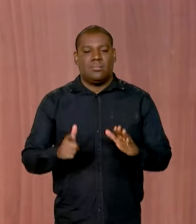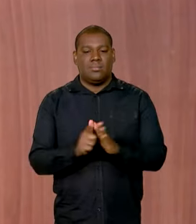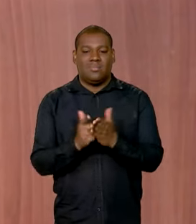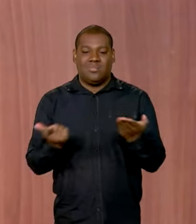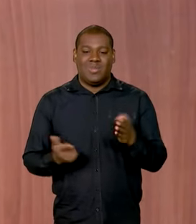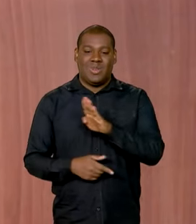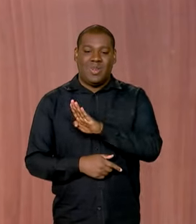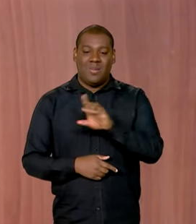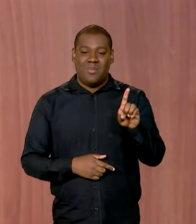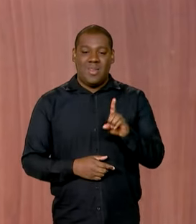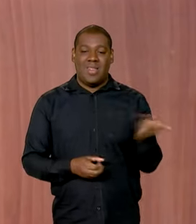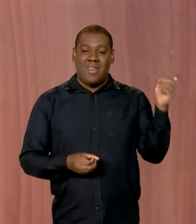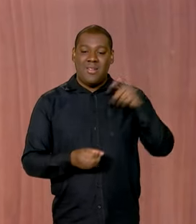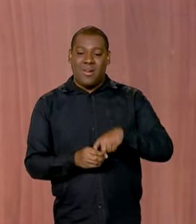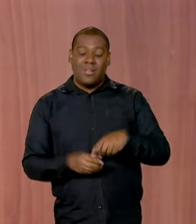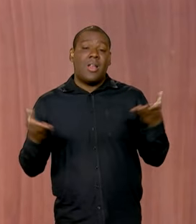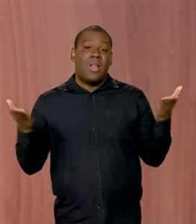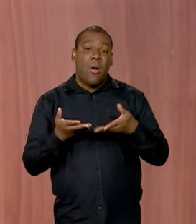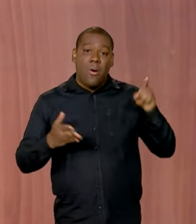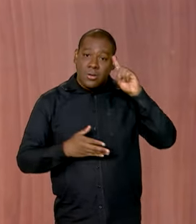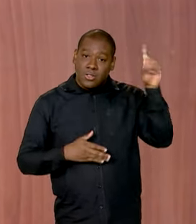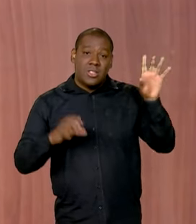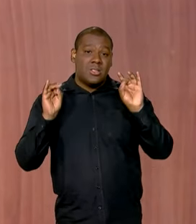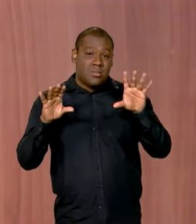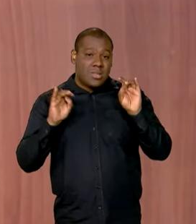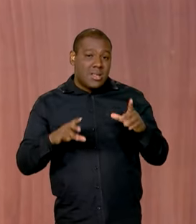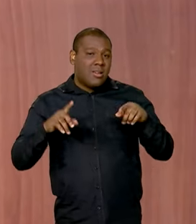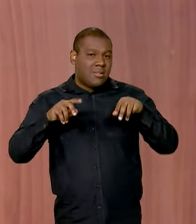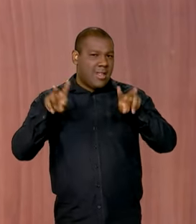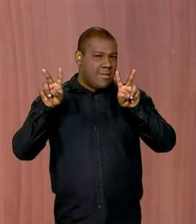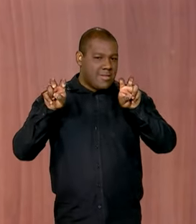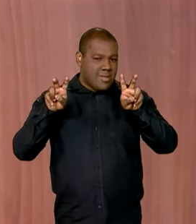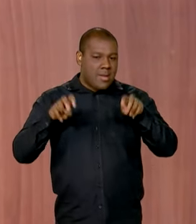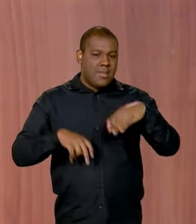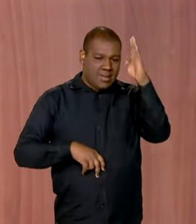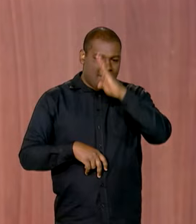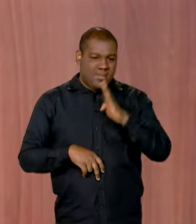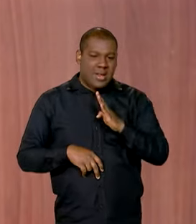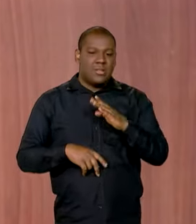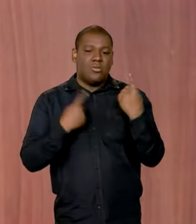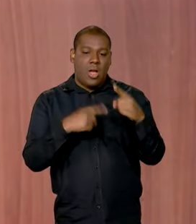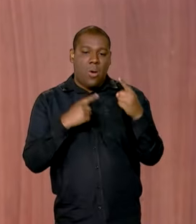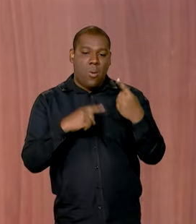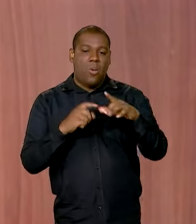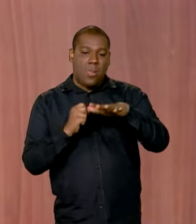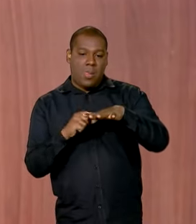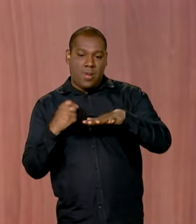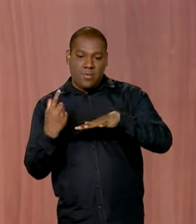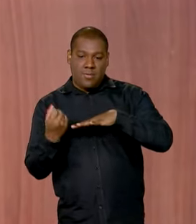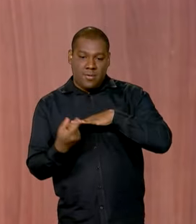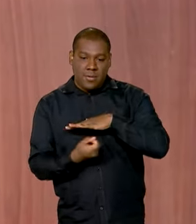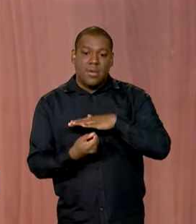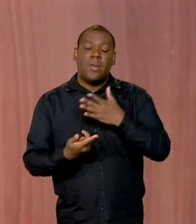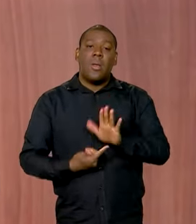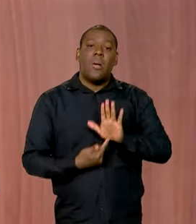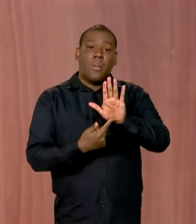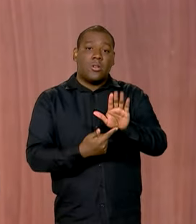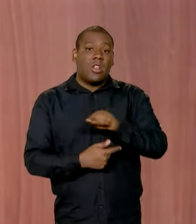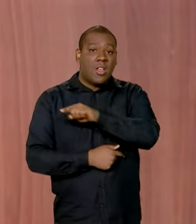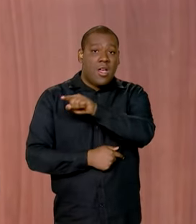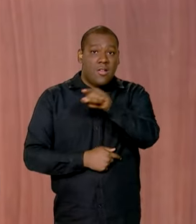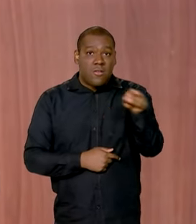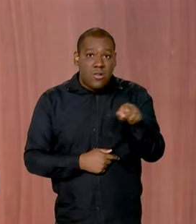Estamos de volta e hoje é dia do quadro Brasil contra a fake. E a gente mostra para você como não caírem